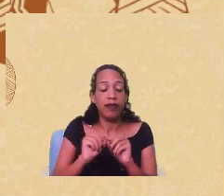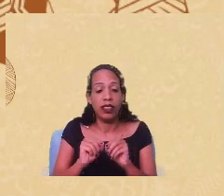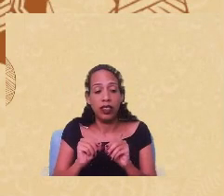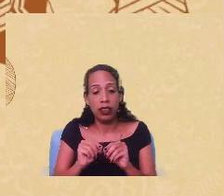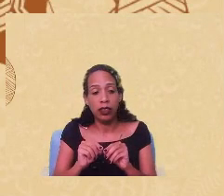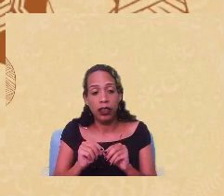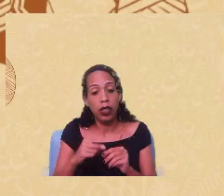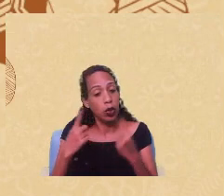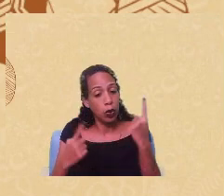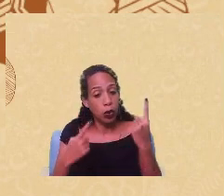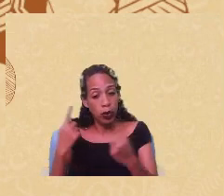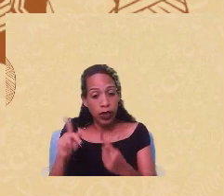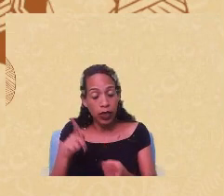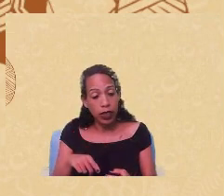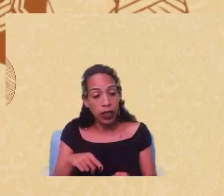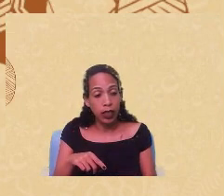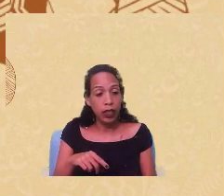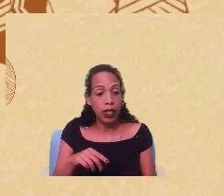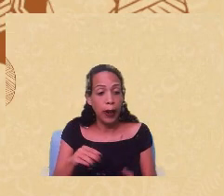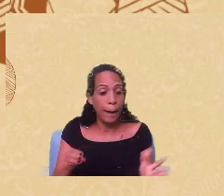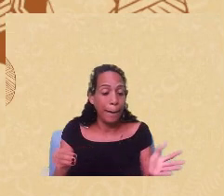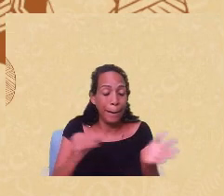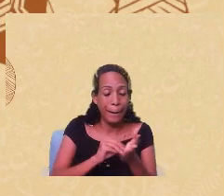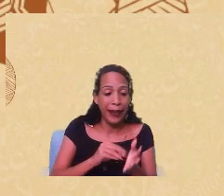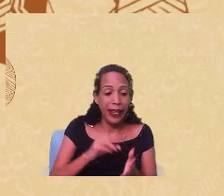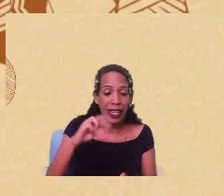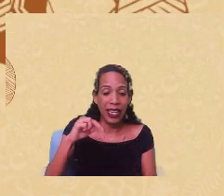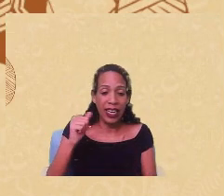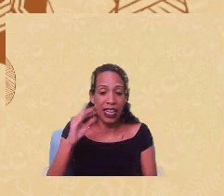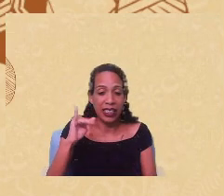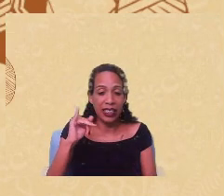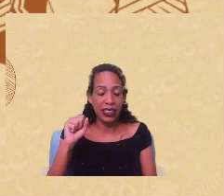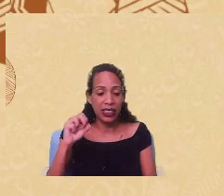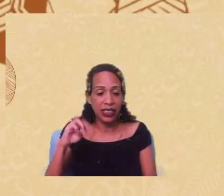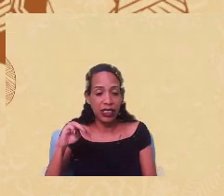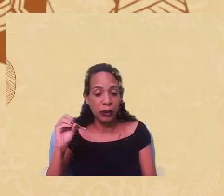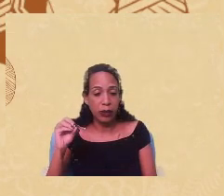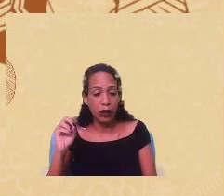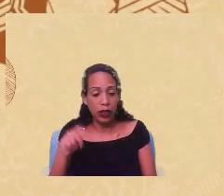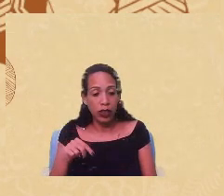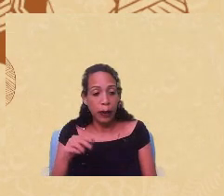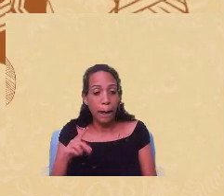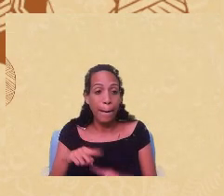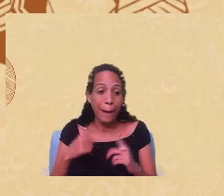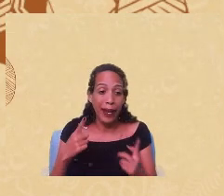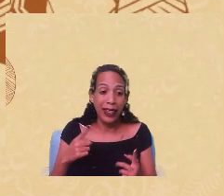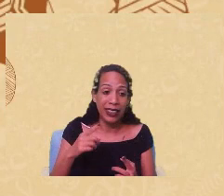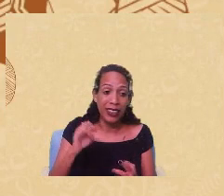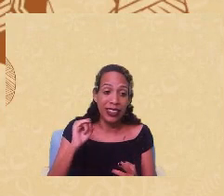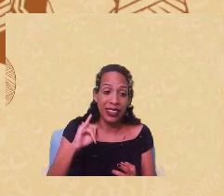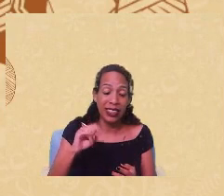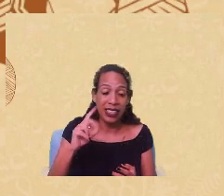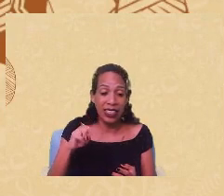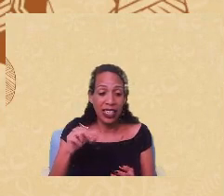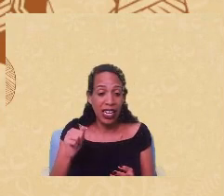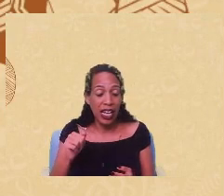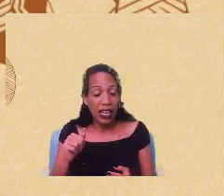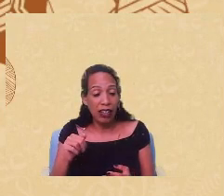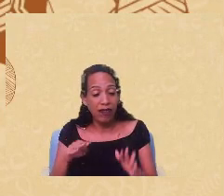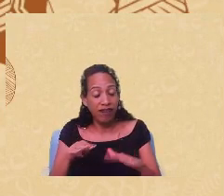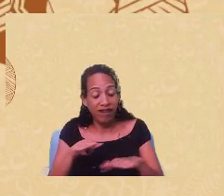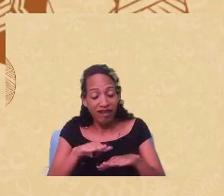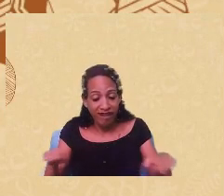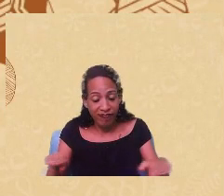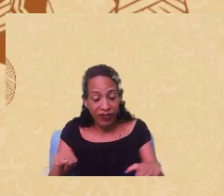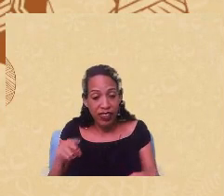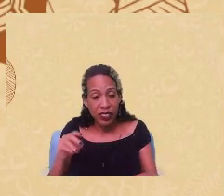das formas é pelo pacto narcísico não é a única mas é uma das formas mas se na base do pacto narcísico está